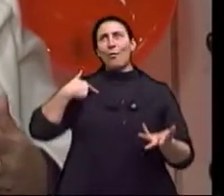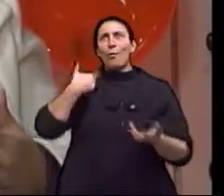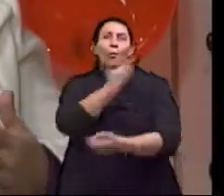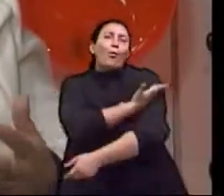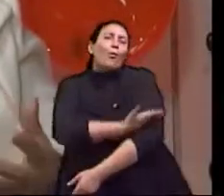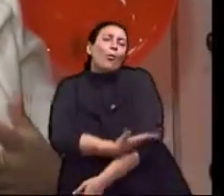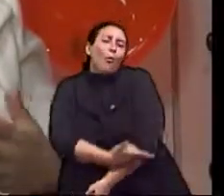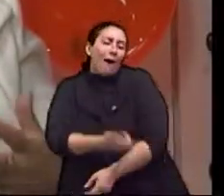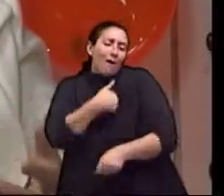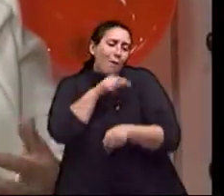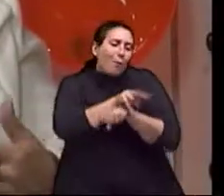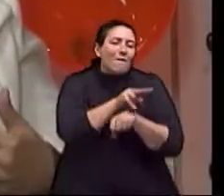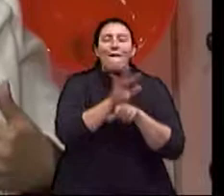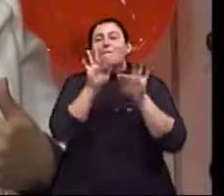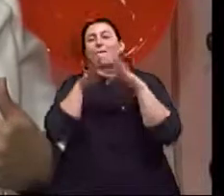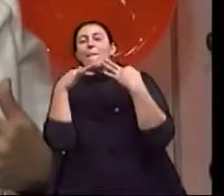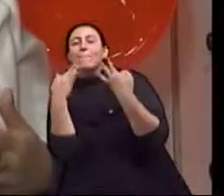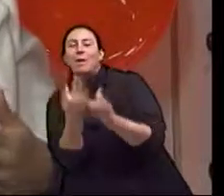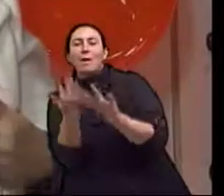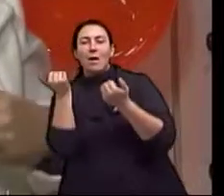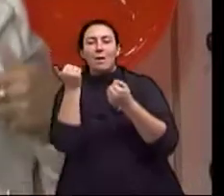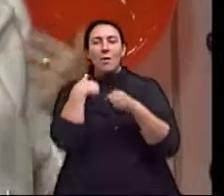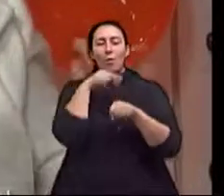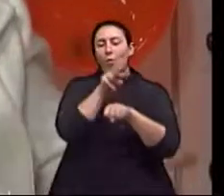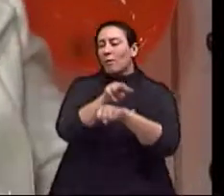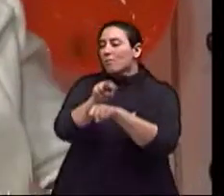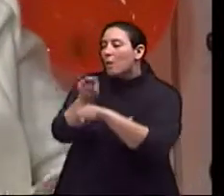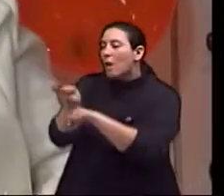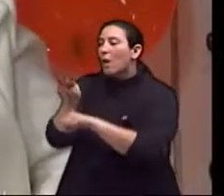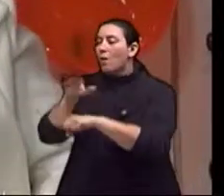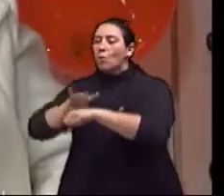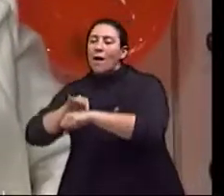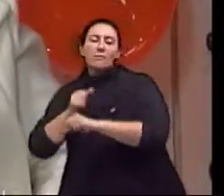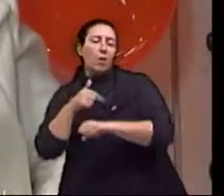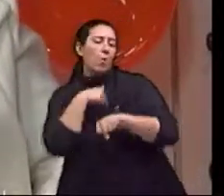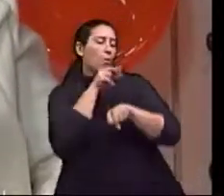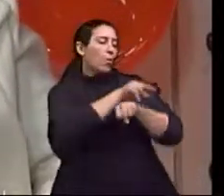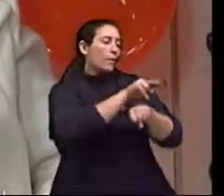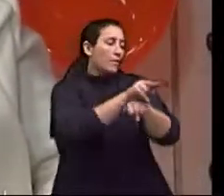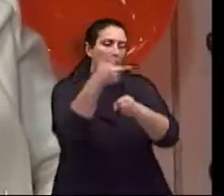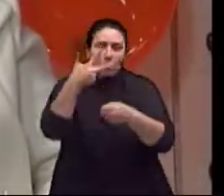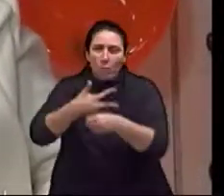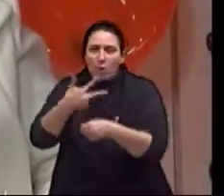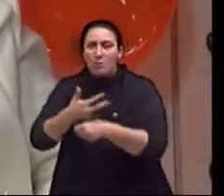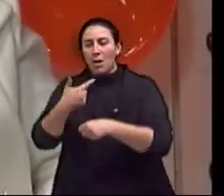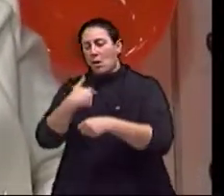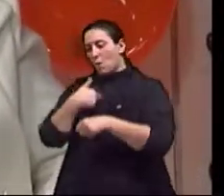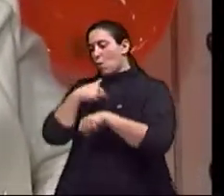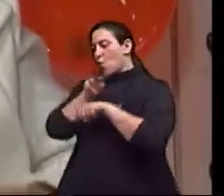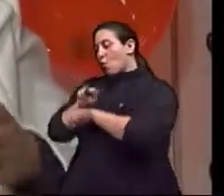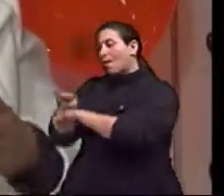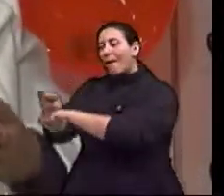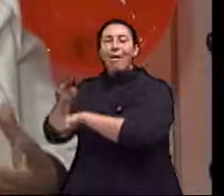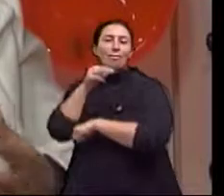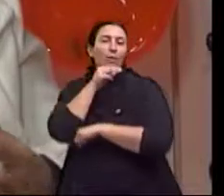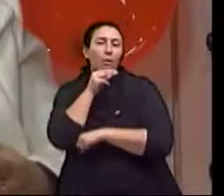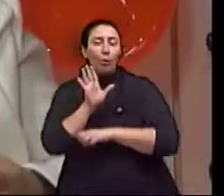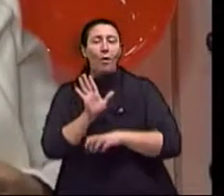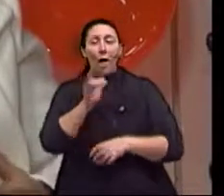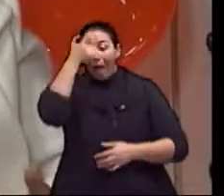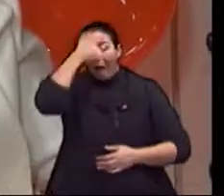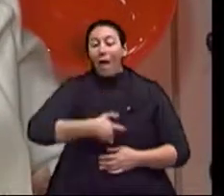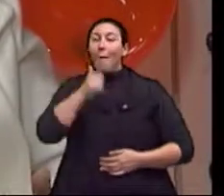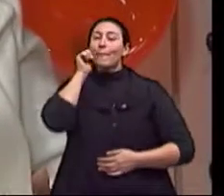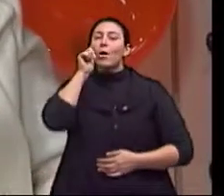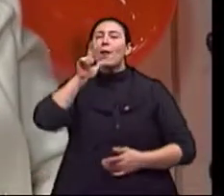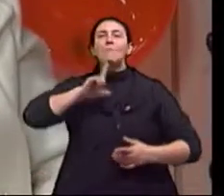ser uma cuidadora da família, dos idosos, dos doentes, dos netos, né? Então, elas vivenciam mais